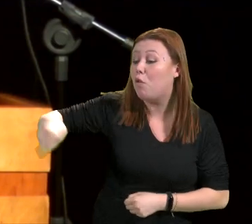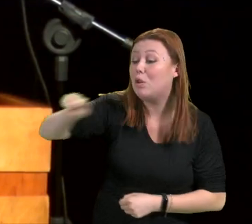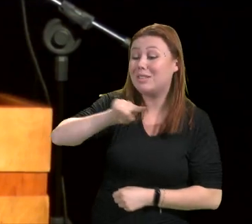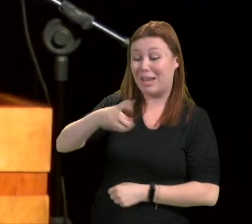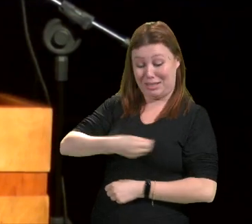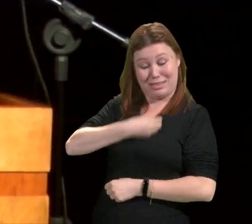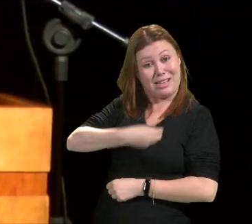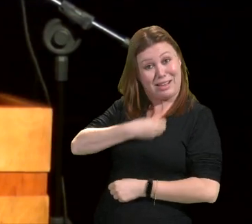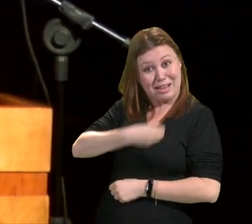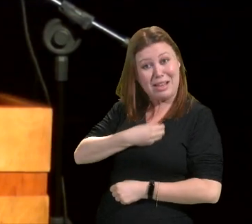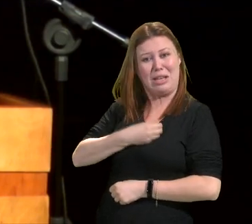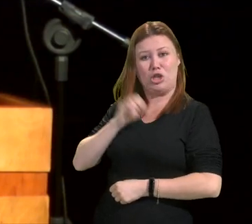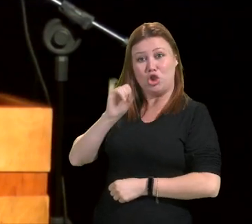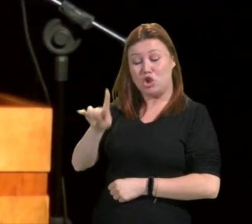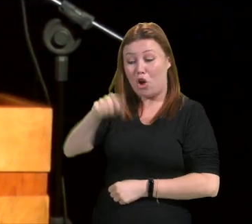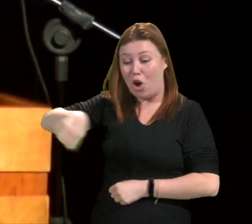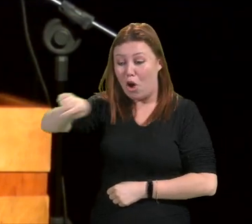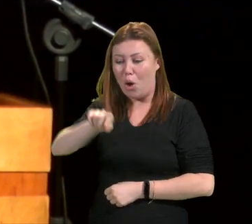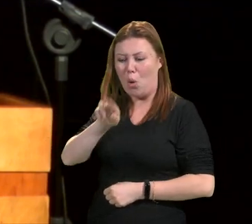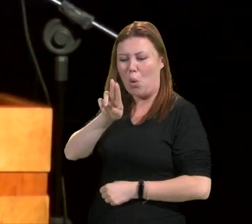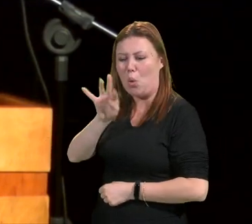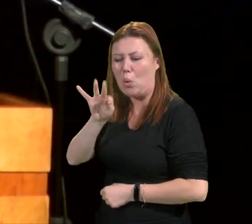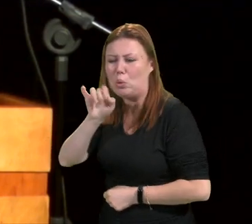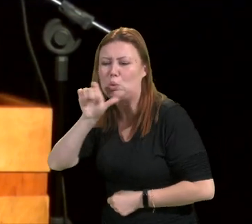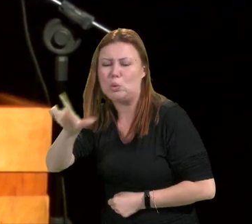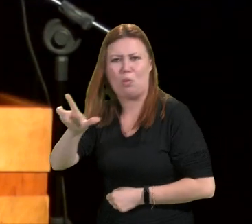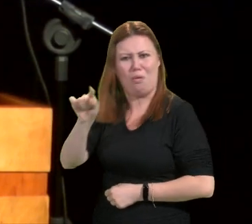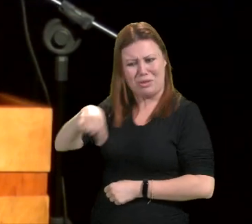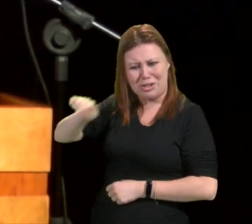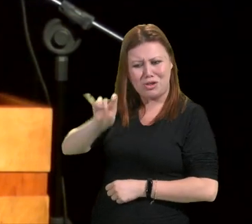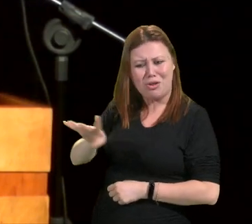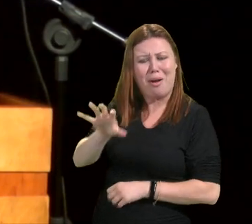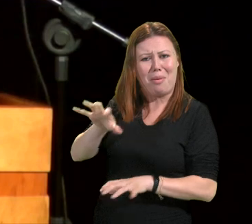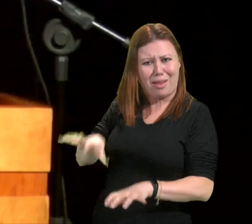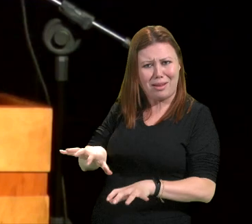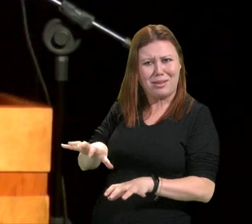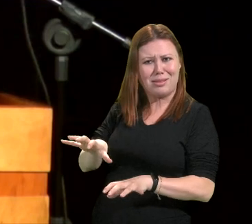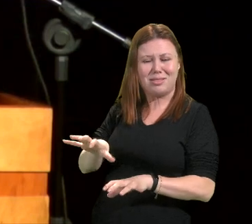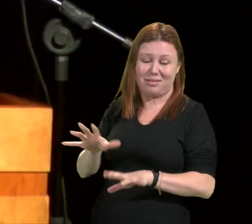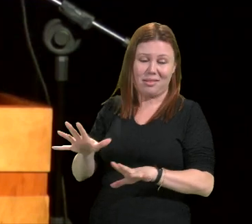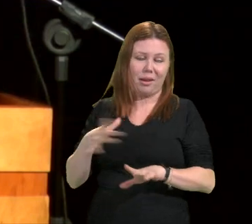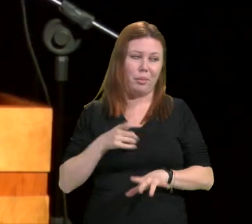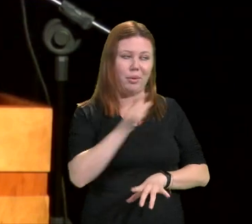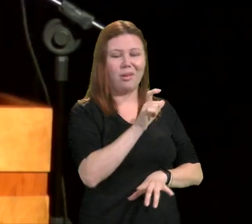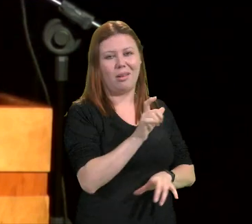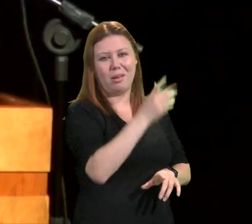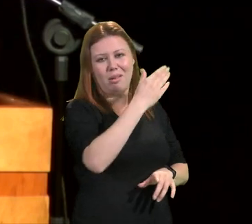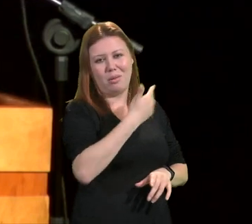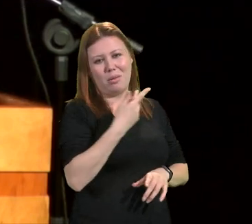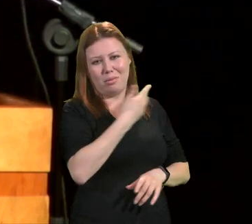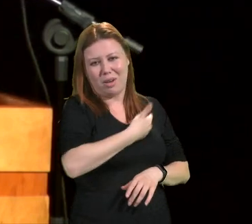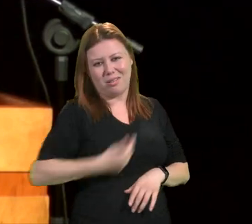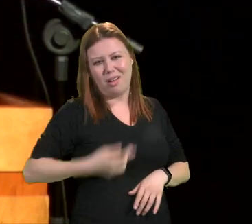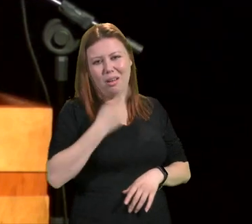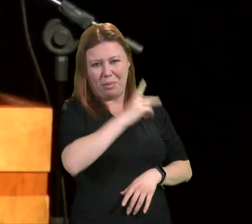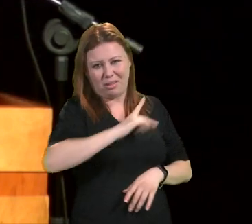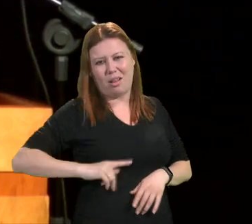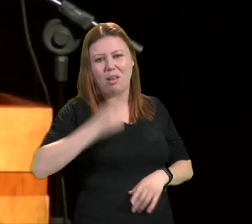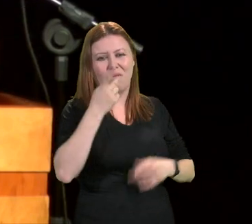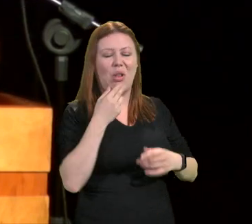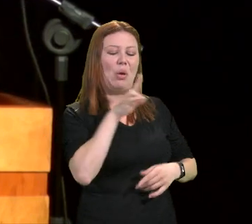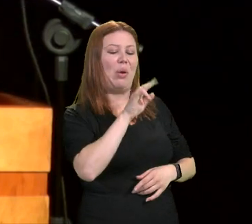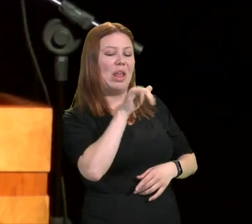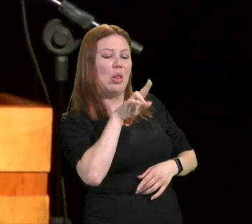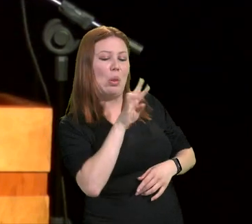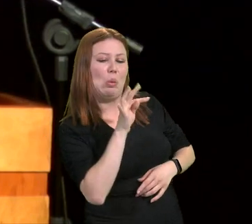apenas para serem úteis, a propósito da inutilidade ou da idiotice e da